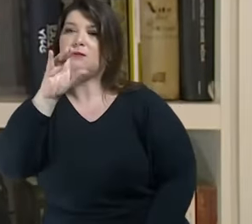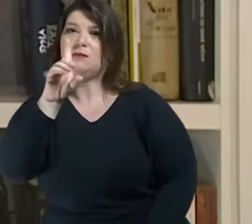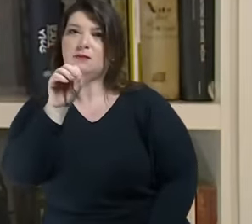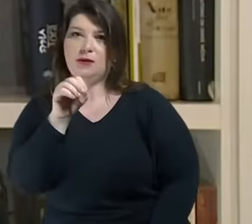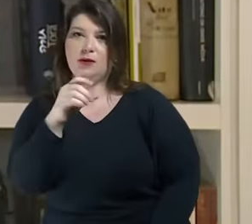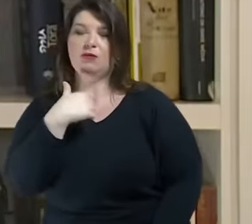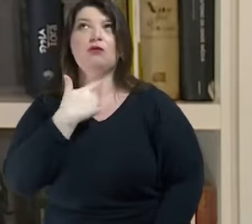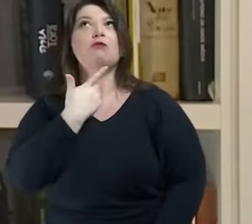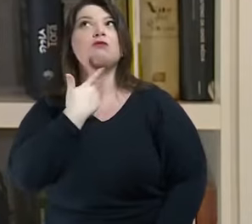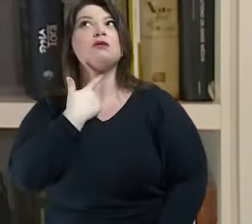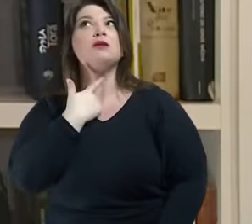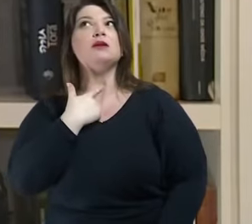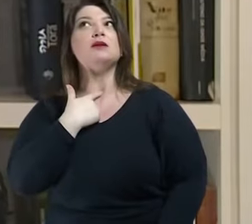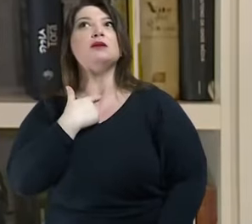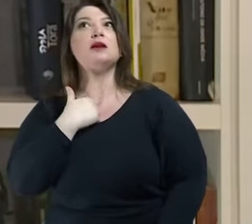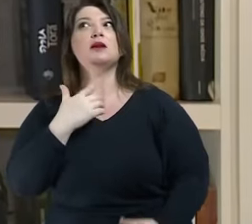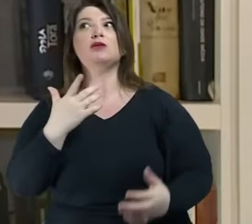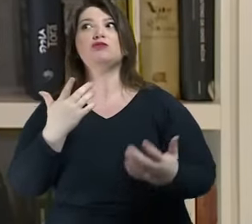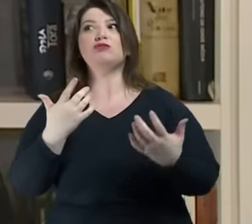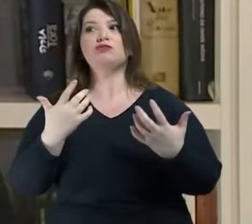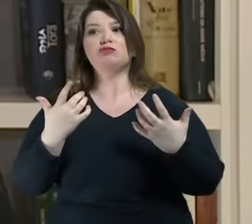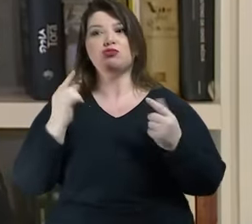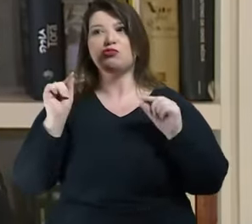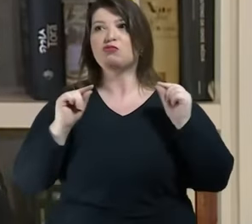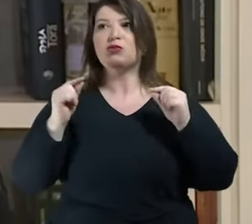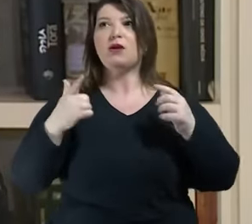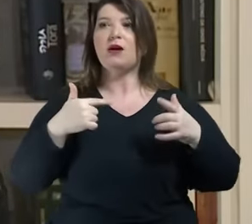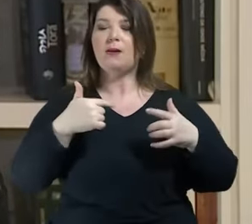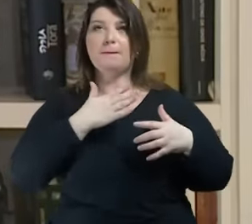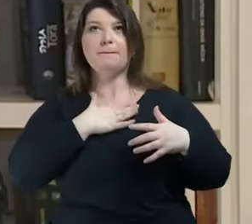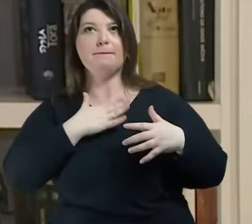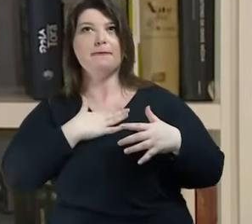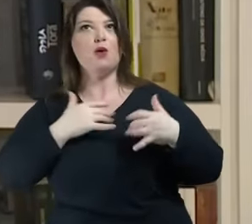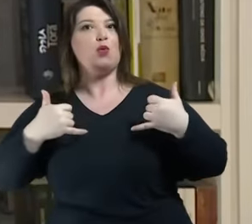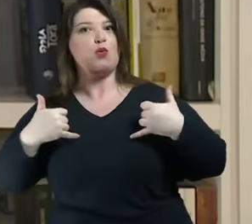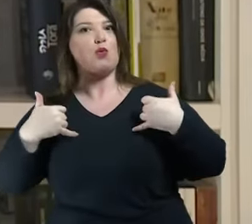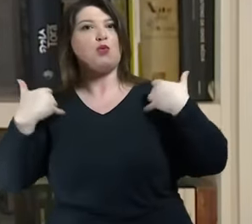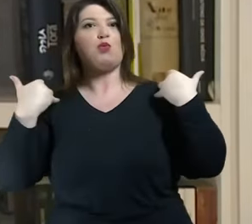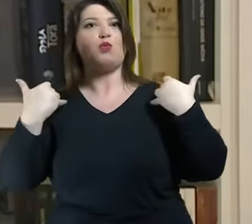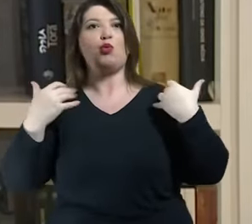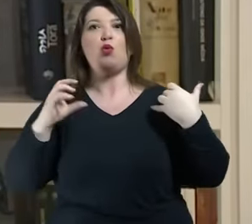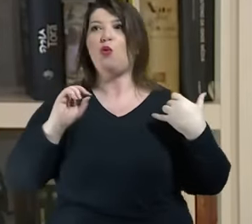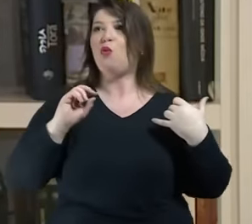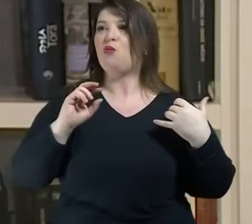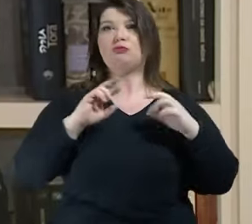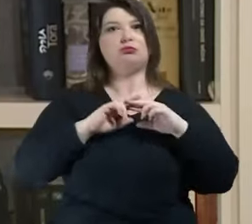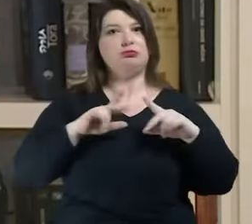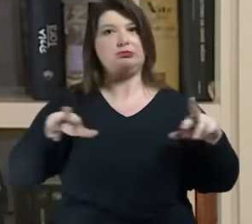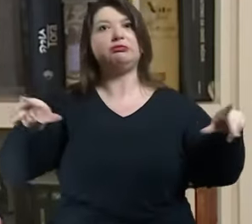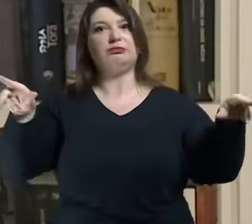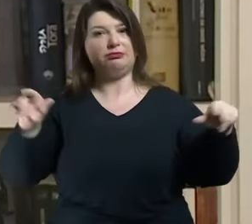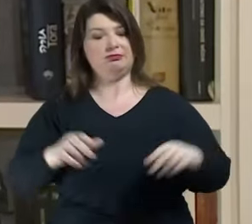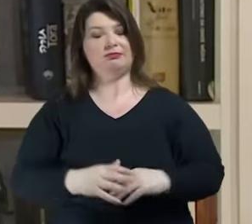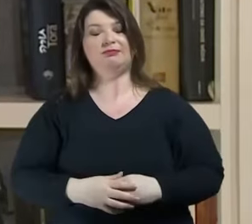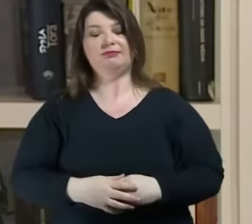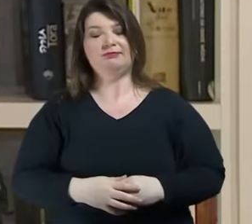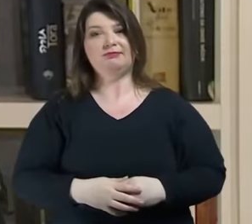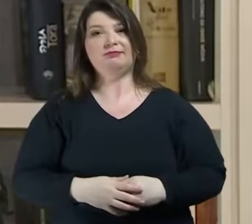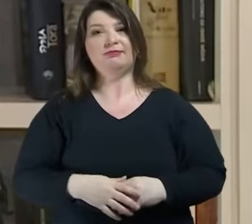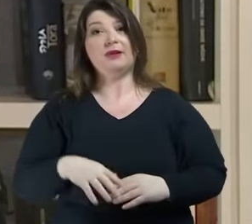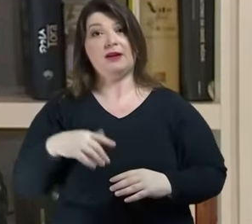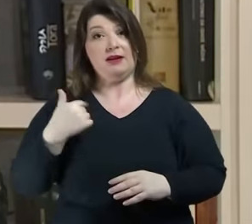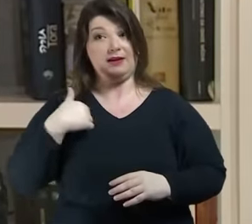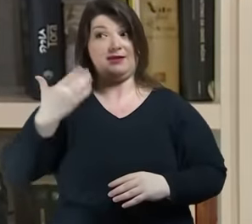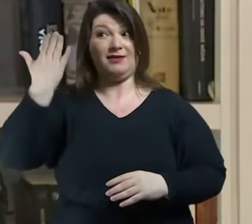impulso, minha vaidade, meu orgulho, meu narciso e assim por diante. Desde o século XVII e